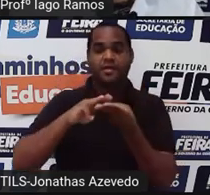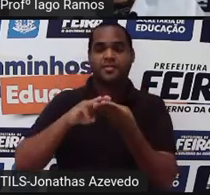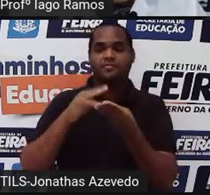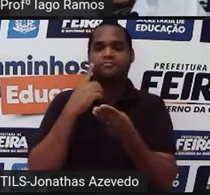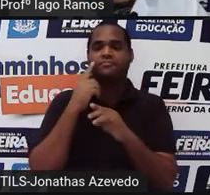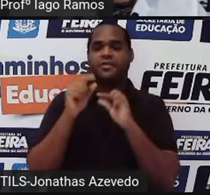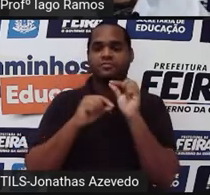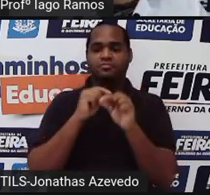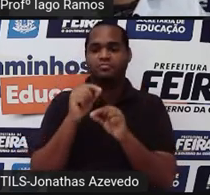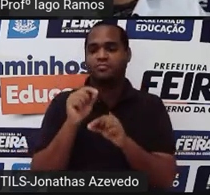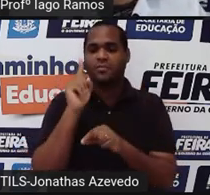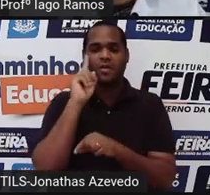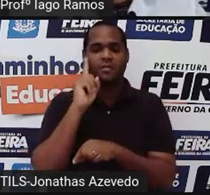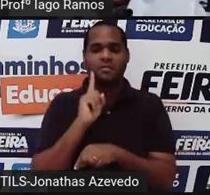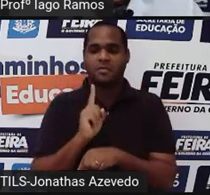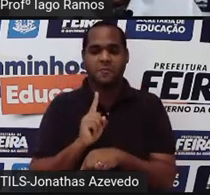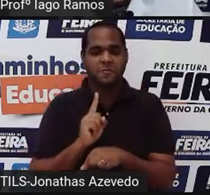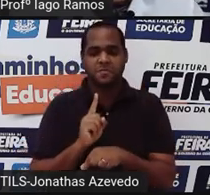indeterminação.